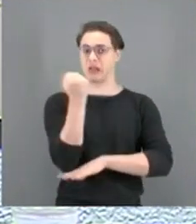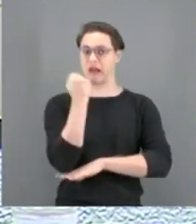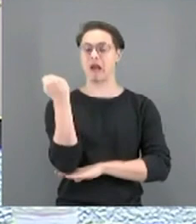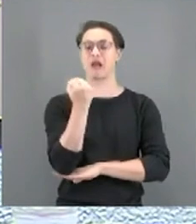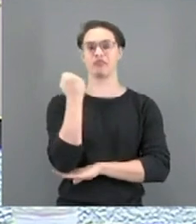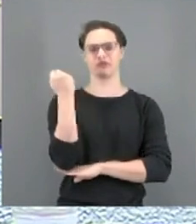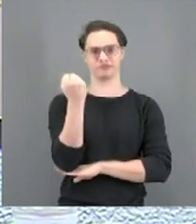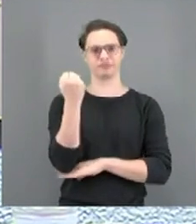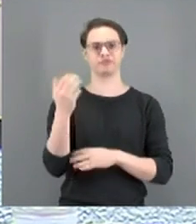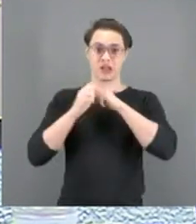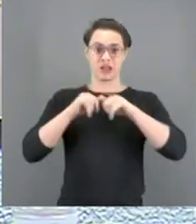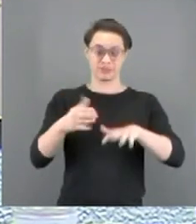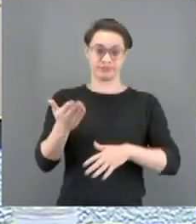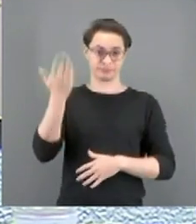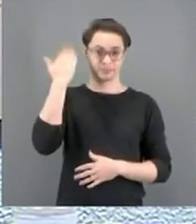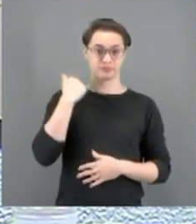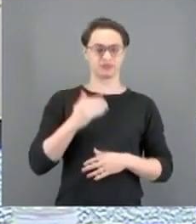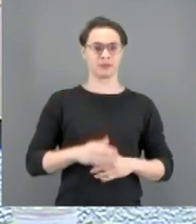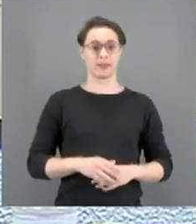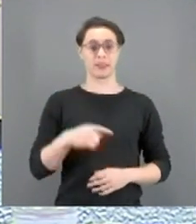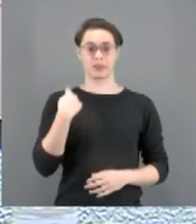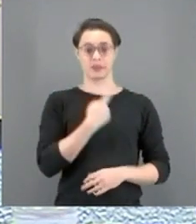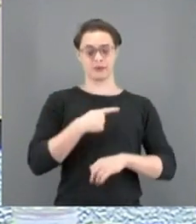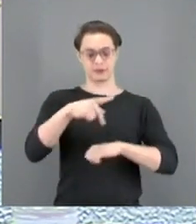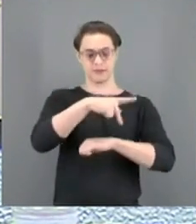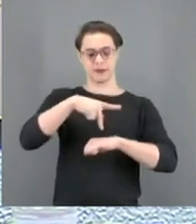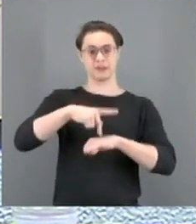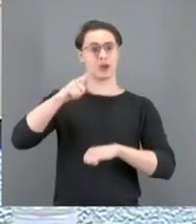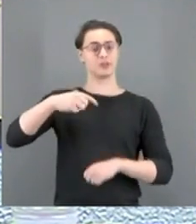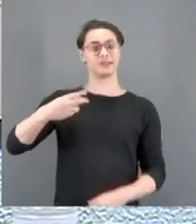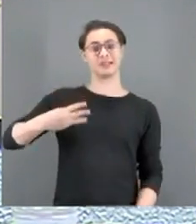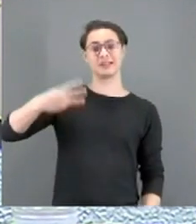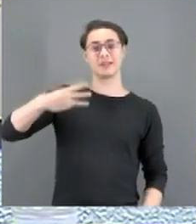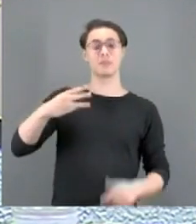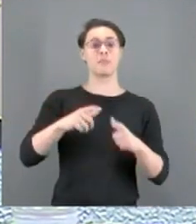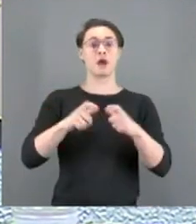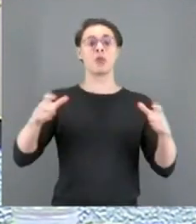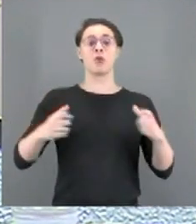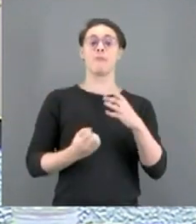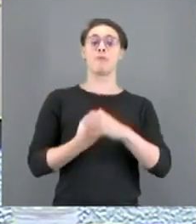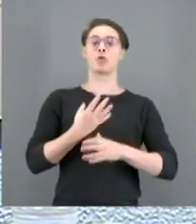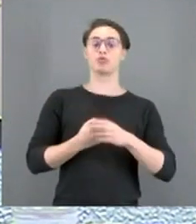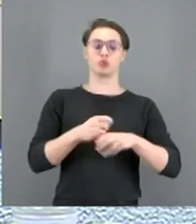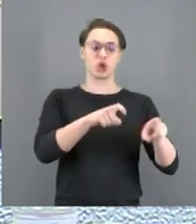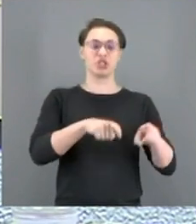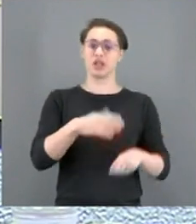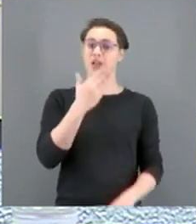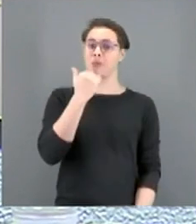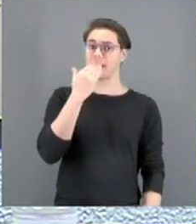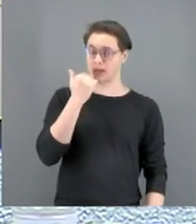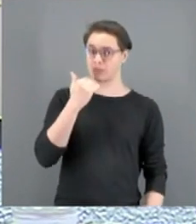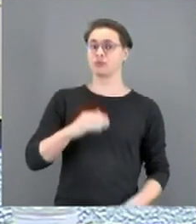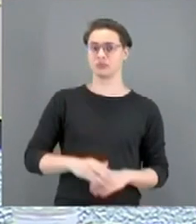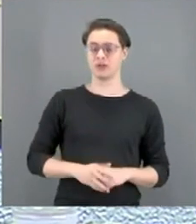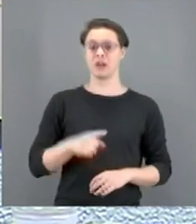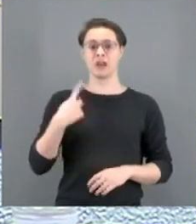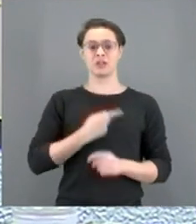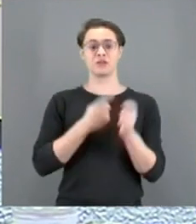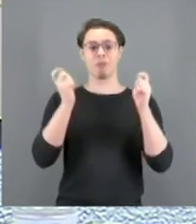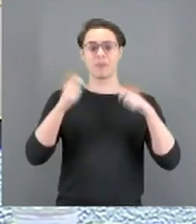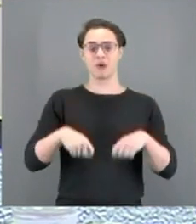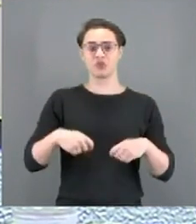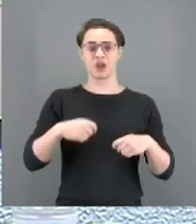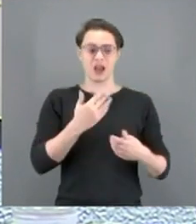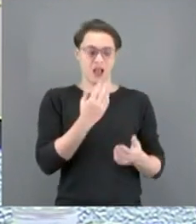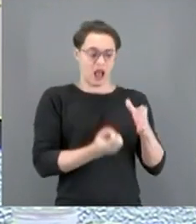seja, passando fome. O nosso país é o terceiro maior produtor de alimentos do mundo. Podemos alimentar cerca